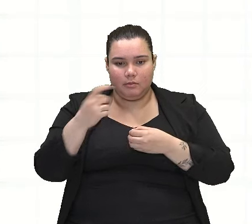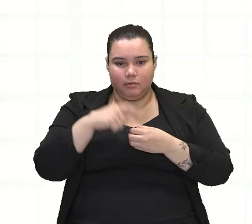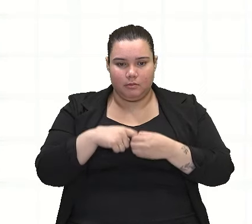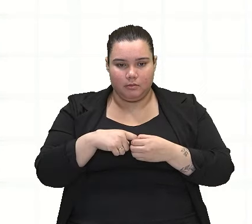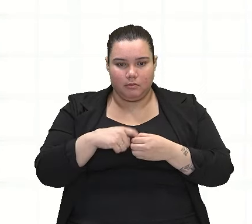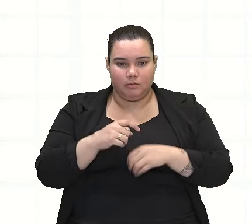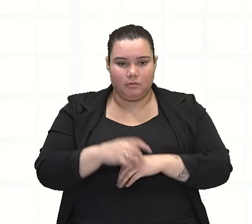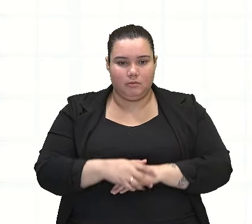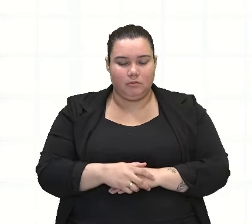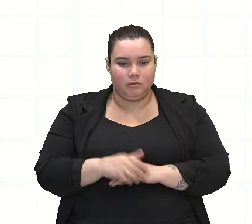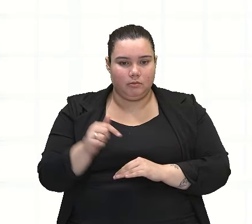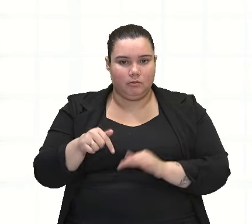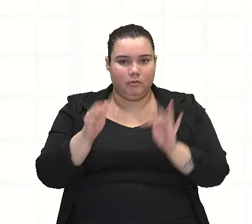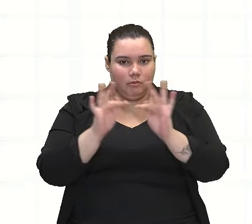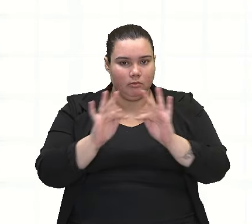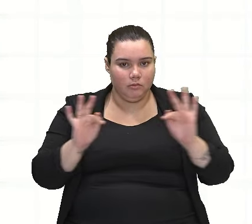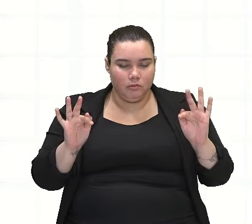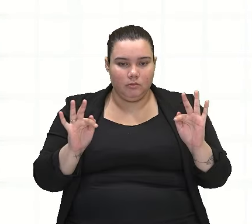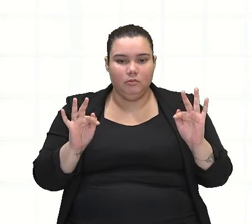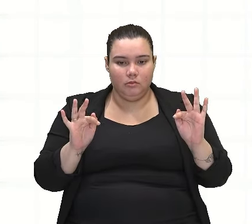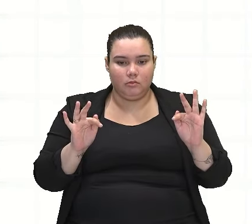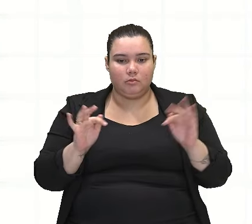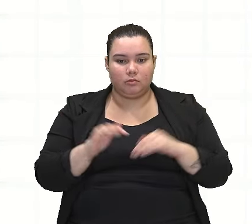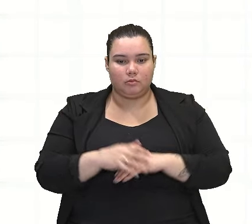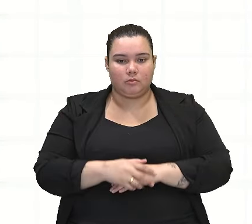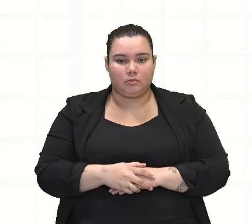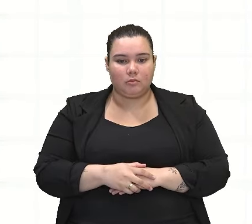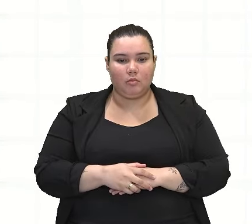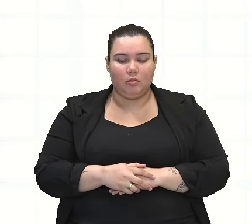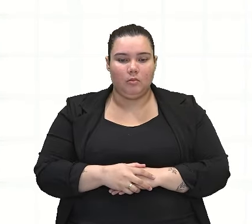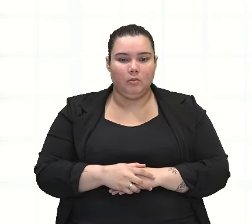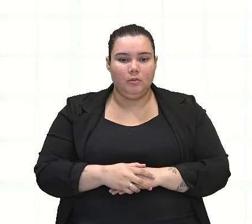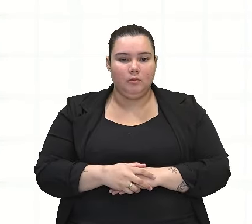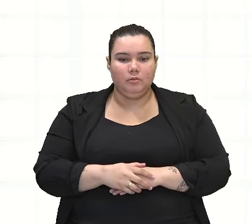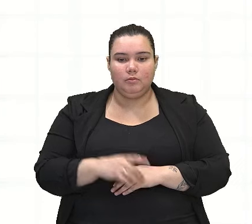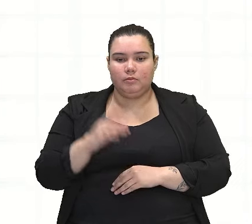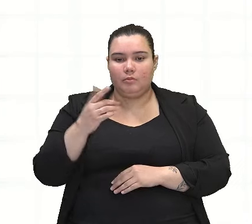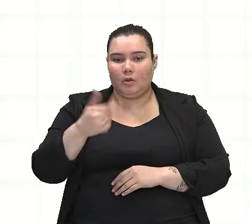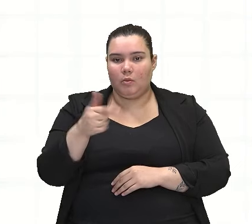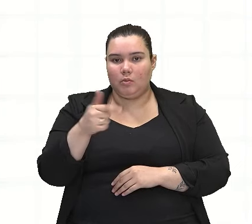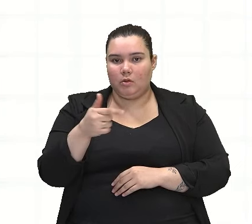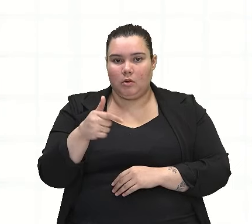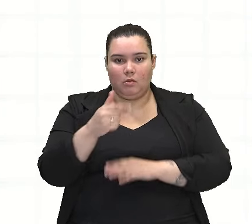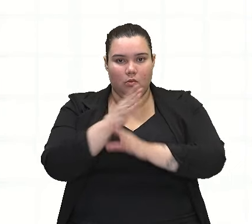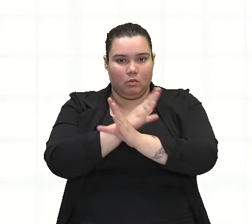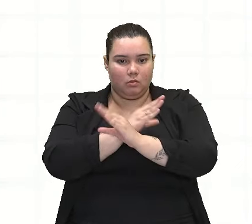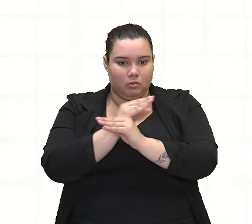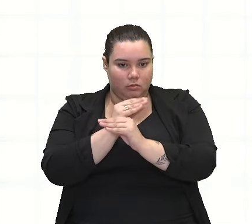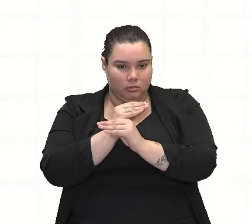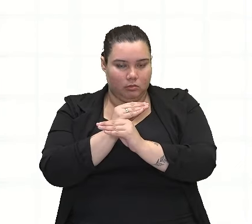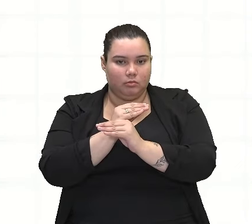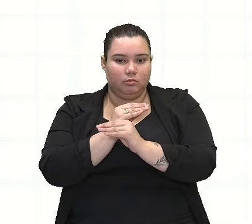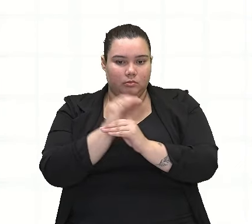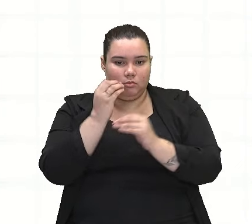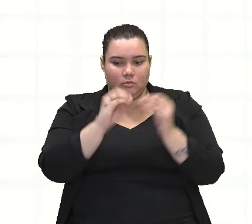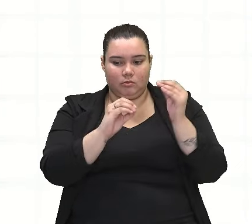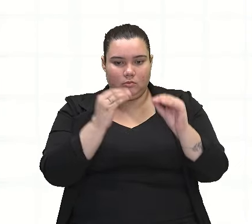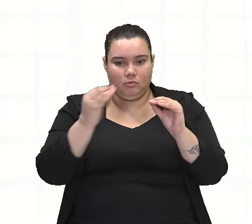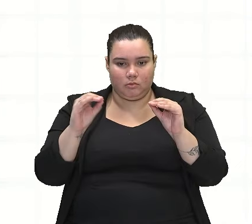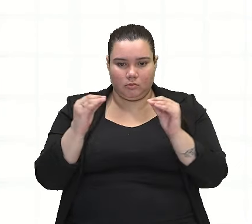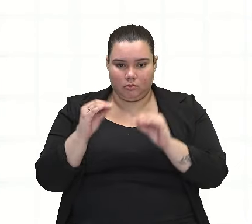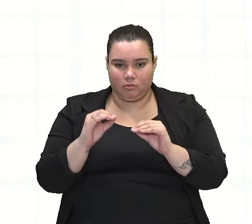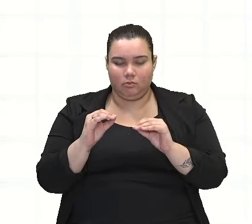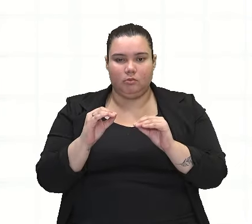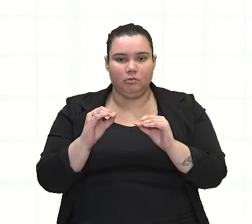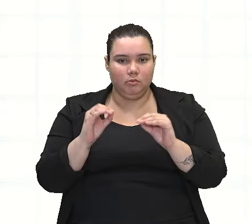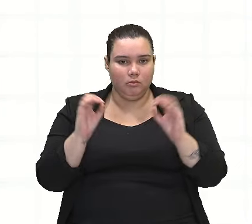que aqui neste enunciado, nós temos a ausência de conjunção conectando exatamente